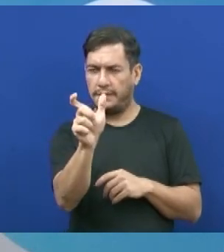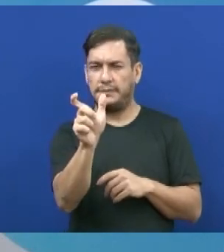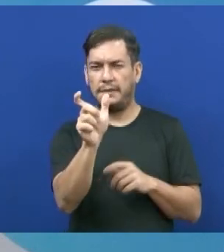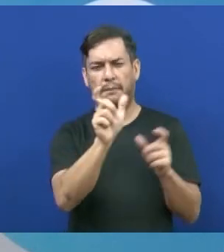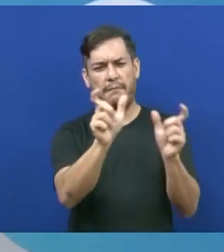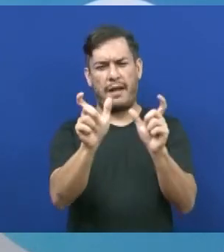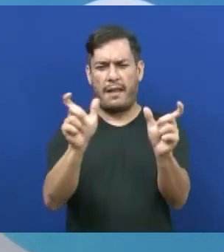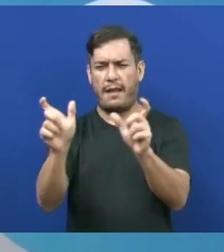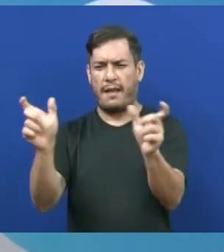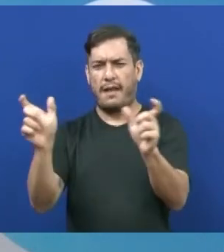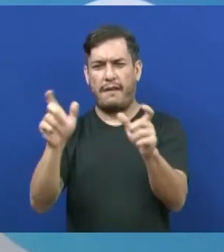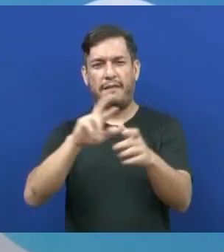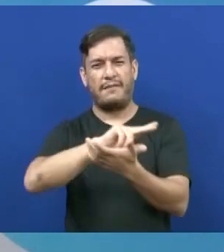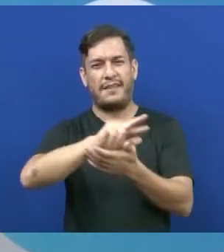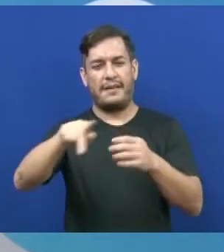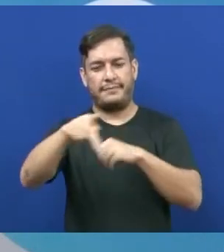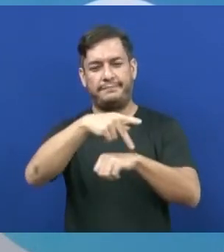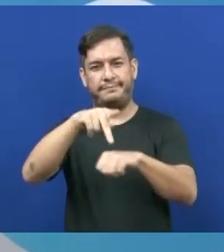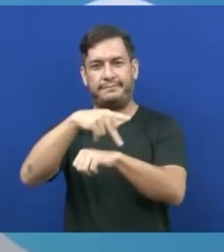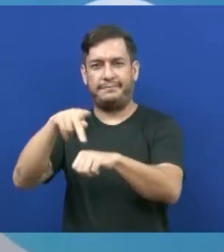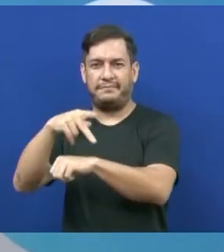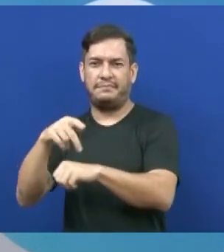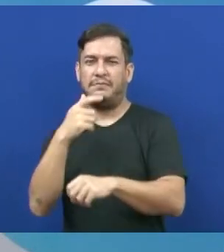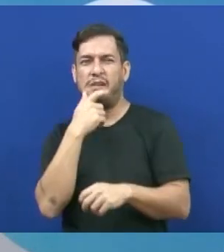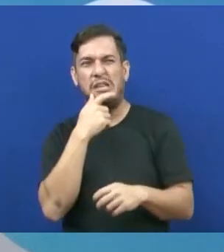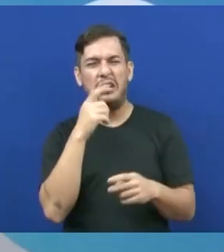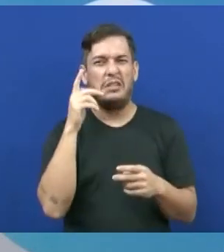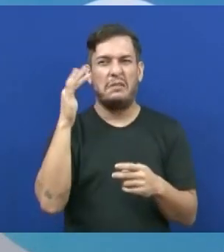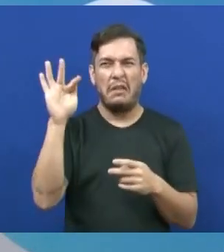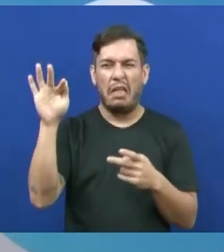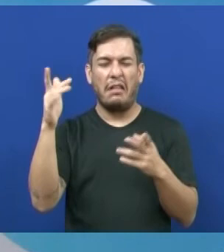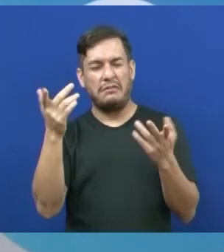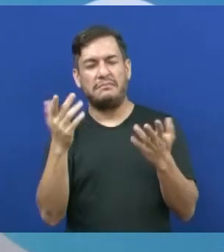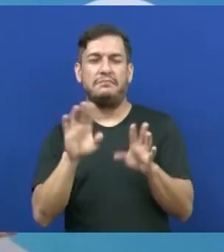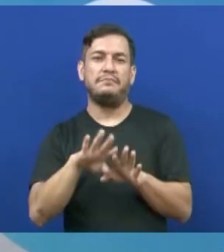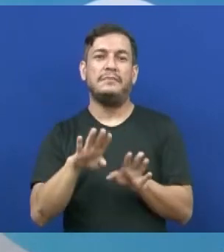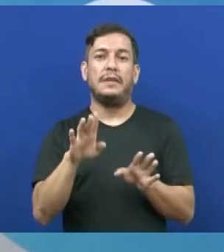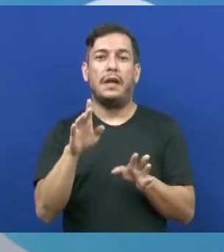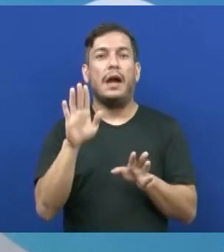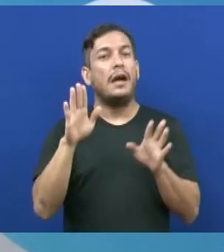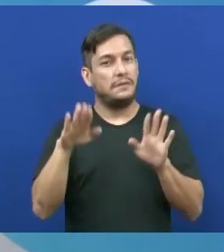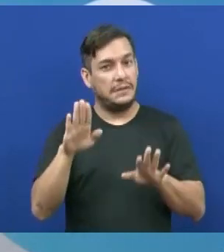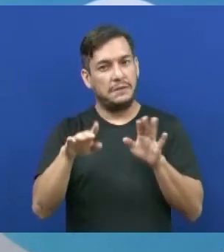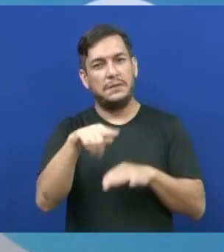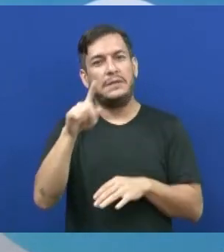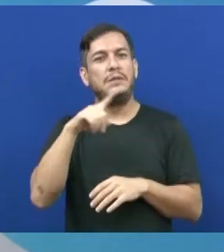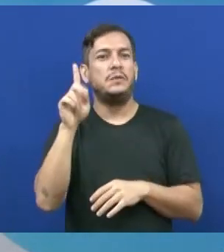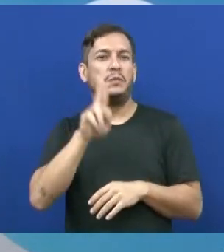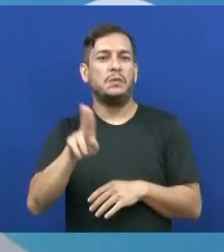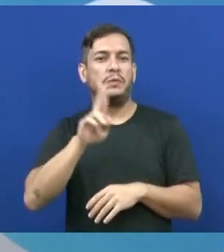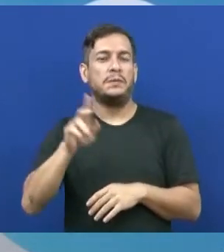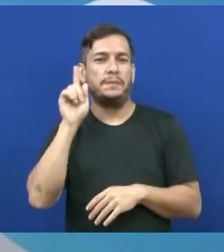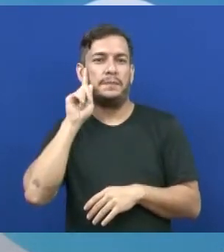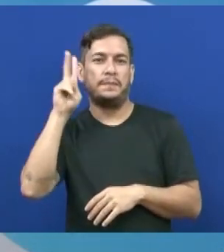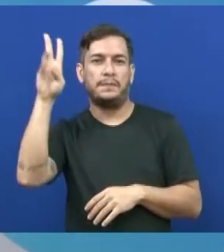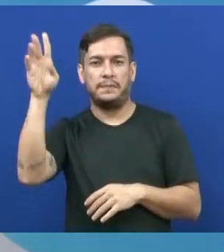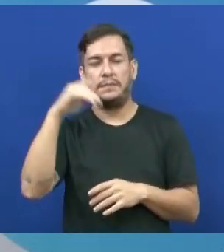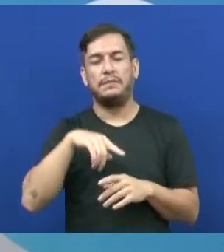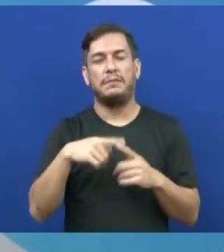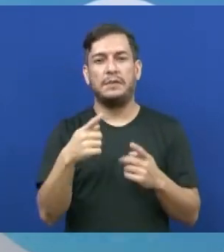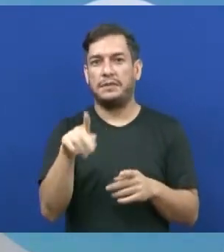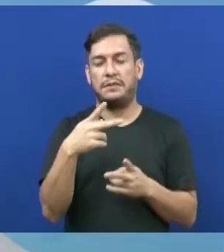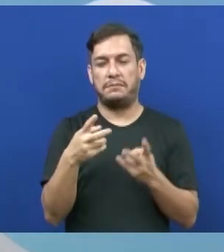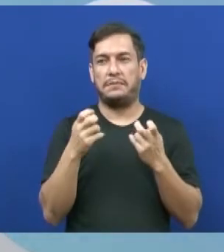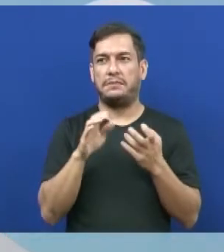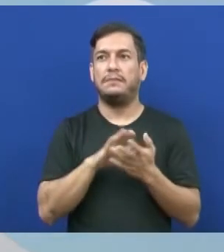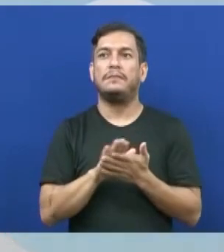Talvez não tenham ouvido, mas vocês usam isso muito no dia a dia de vocês e talvez vocês nem se deem conta. Sendo assim, acompanhem